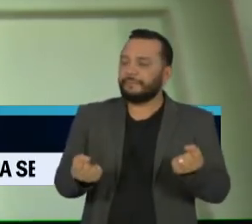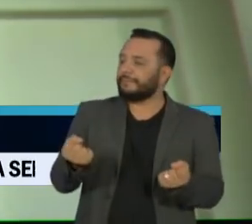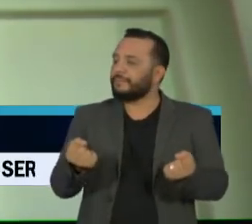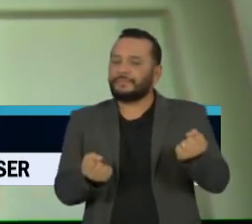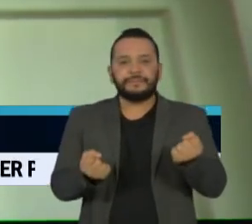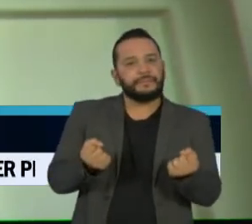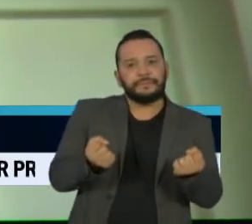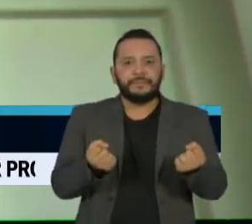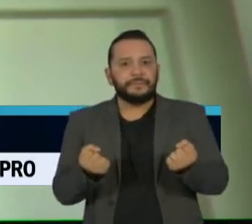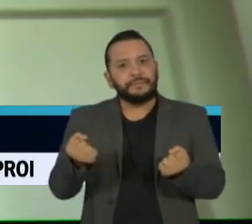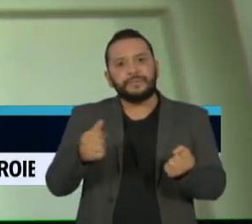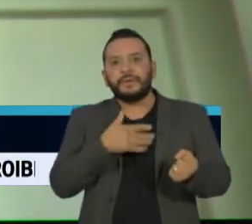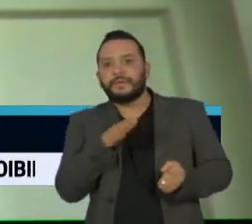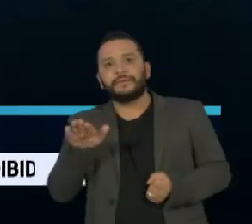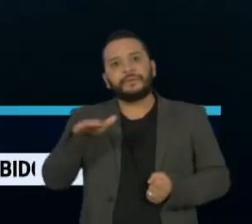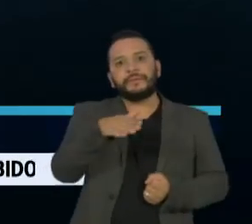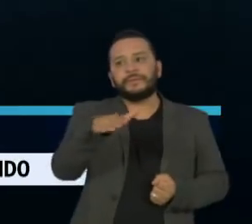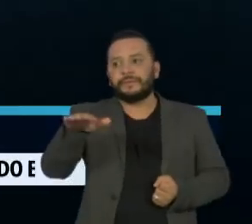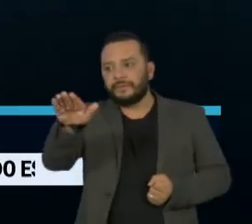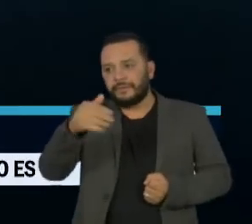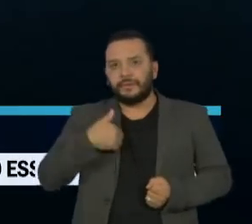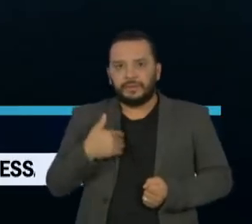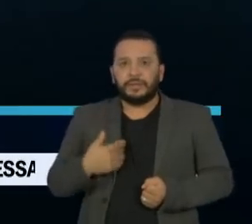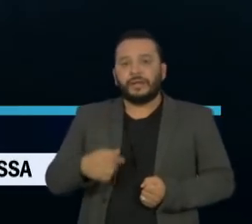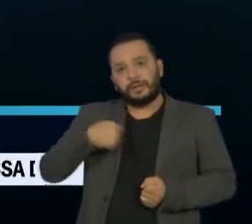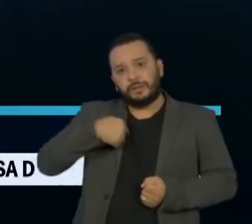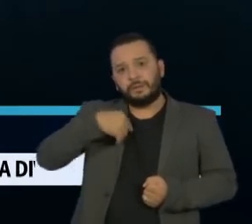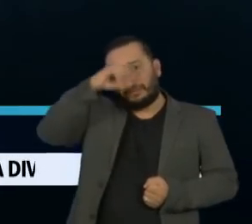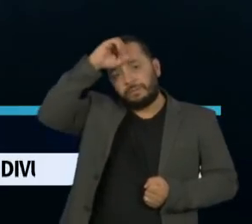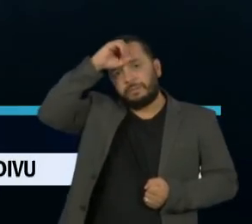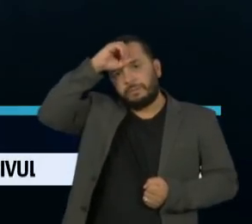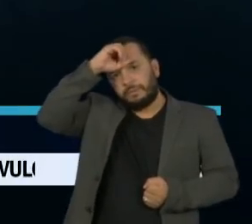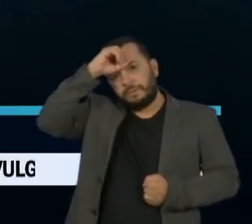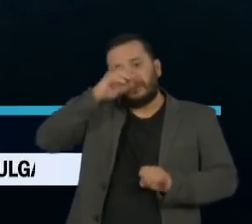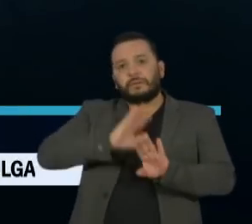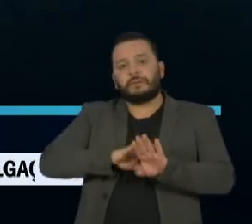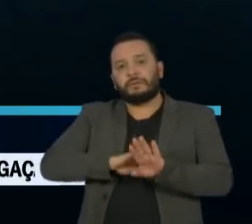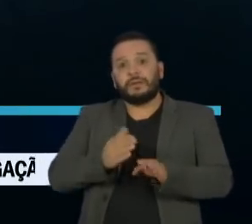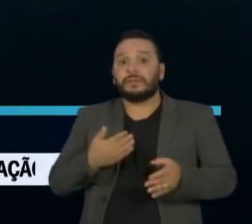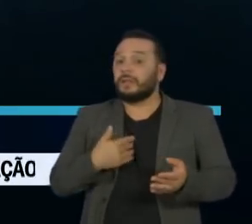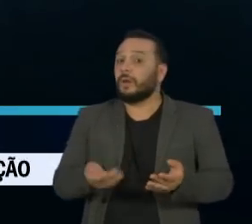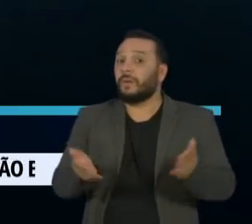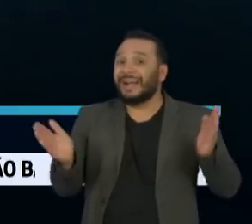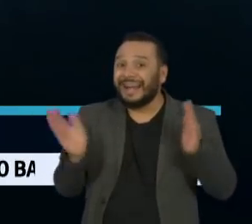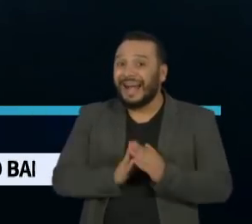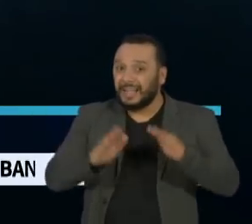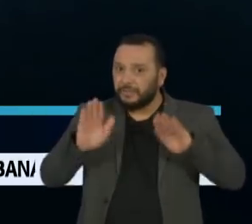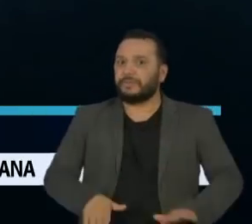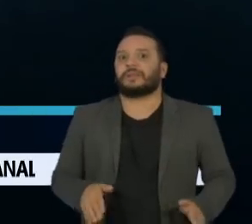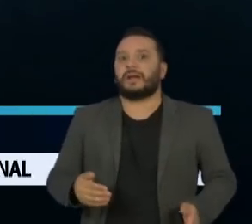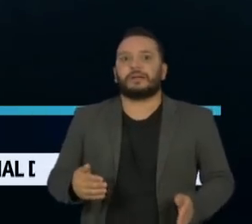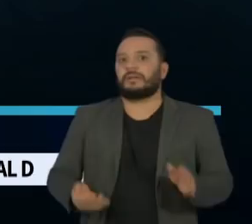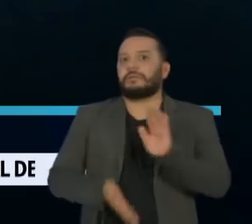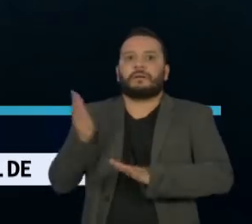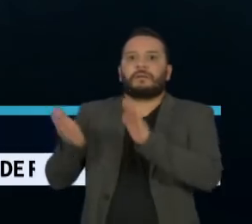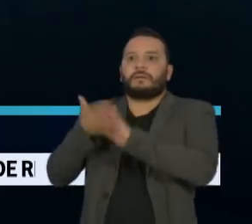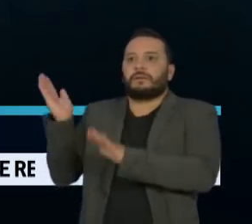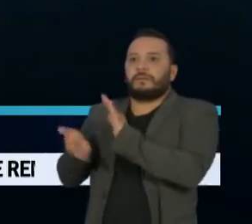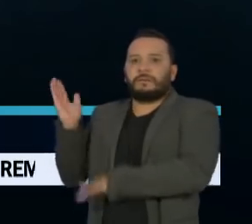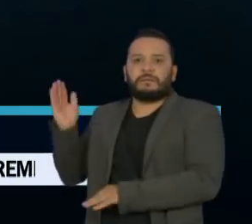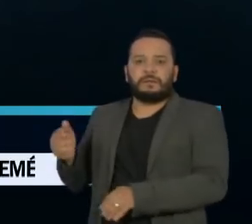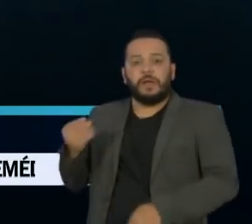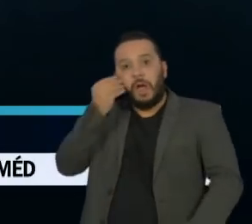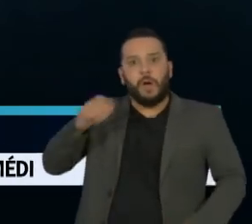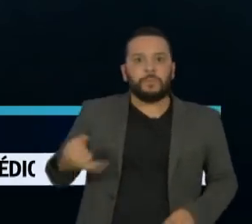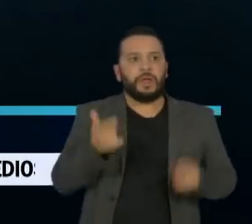carregando esse vírus para outros lugares. Então a ideia desse feriado é para as pessoas ficarem em casa, né? E não saírem viajando como se fosse uma